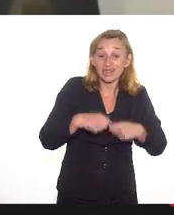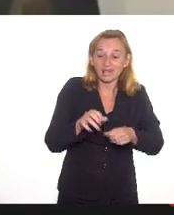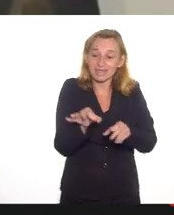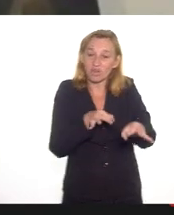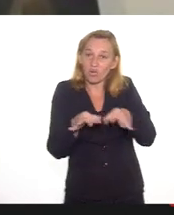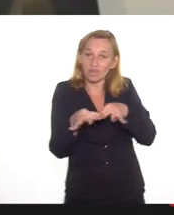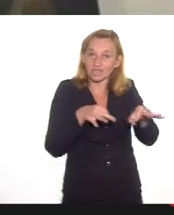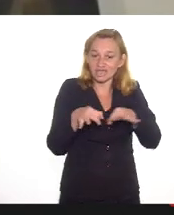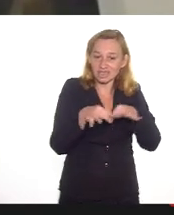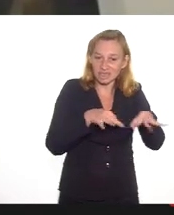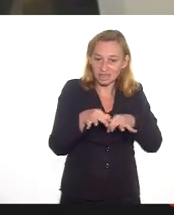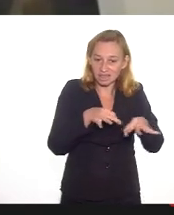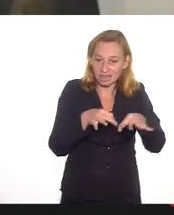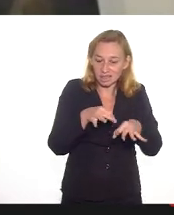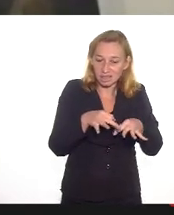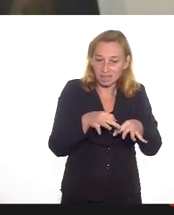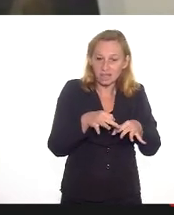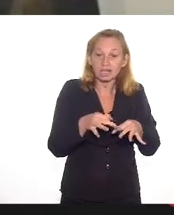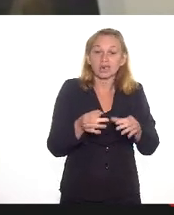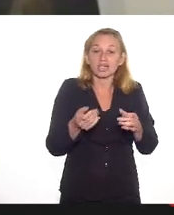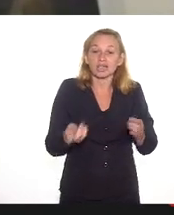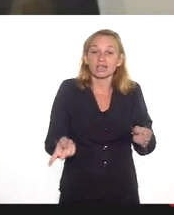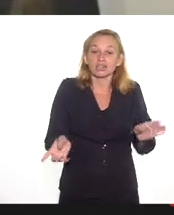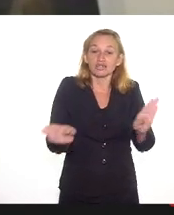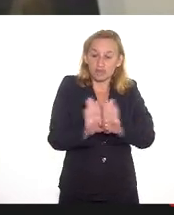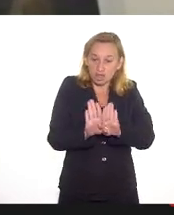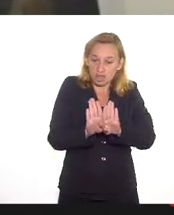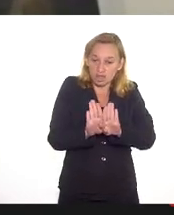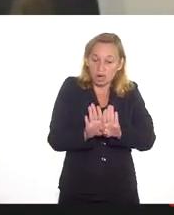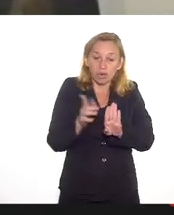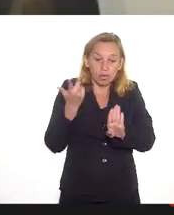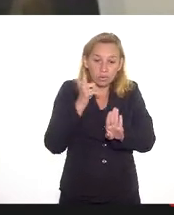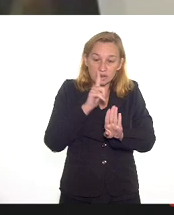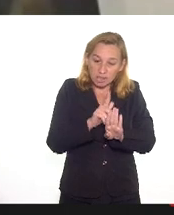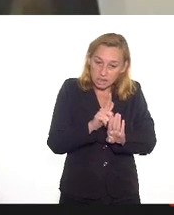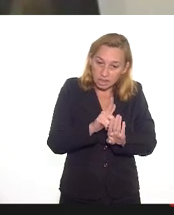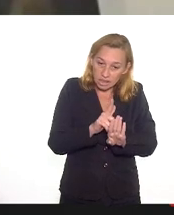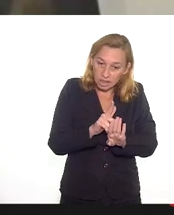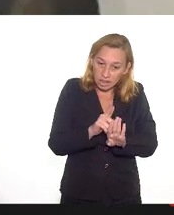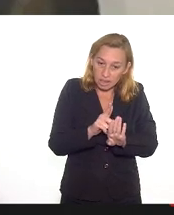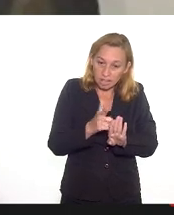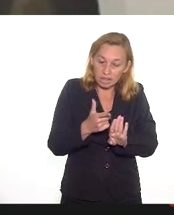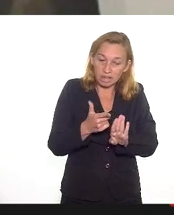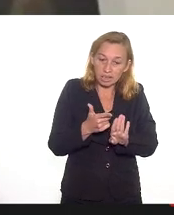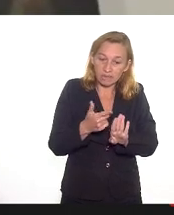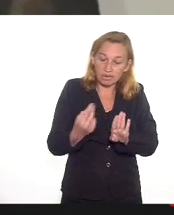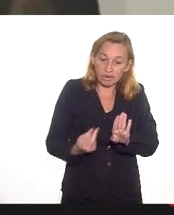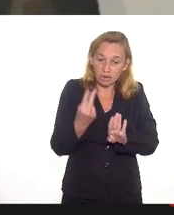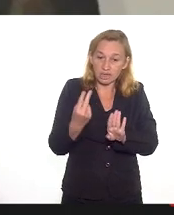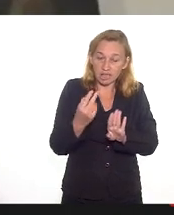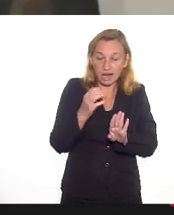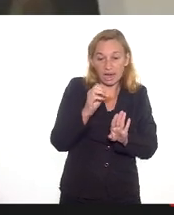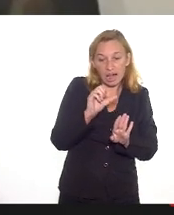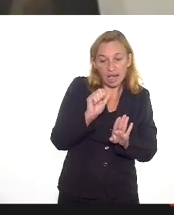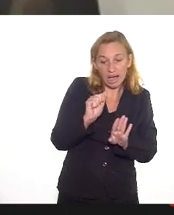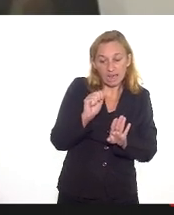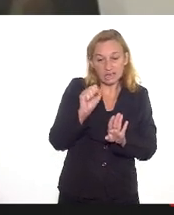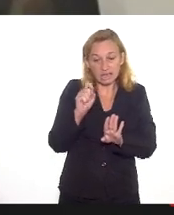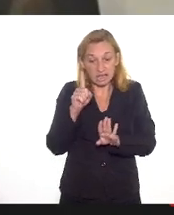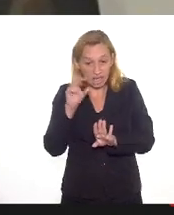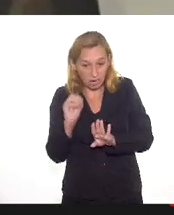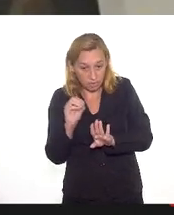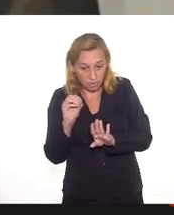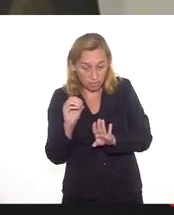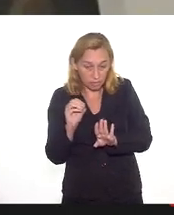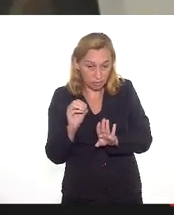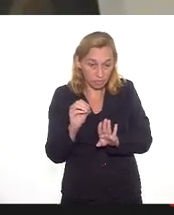organizar para, mesmo de portas fechadas, garantir os acervos estivessem preservados e isso foi um desafio enorme.